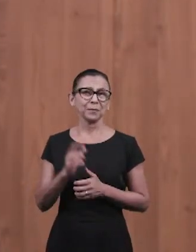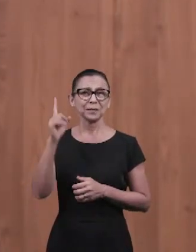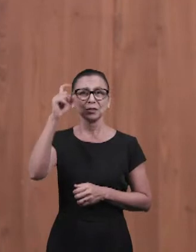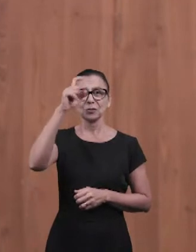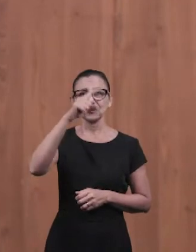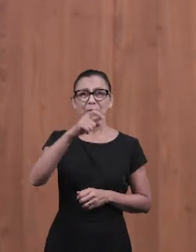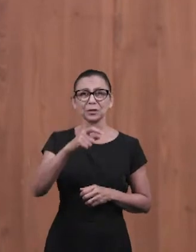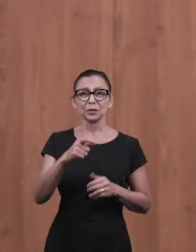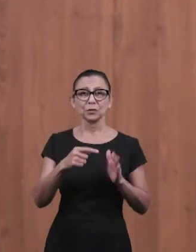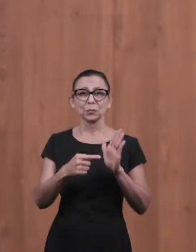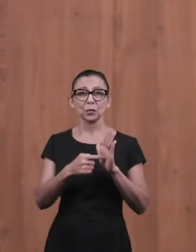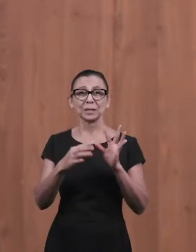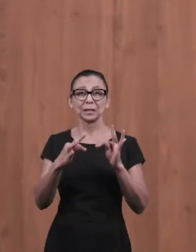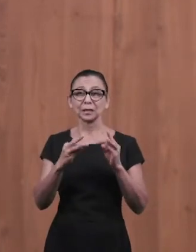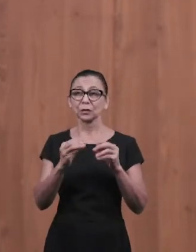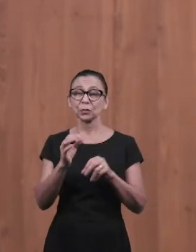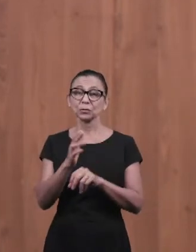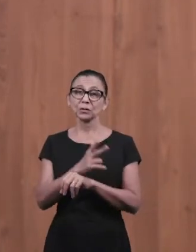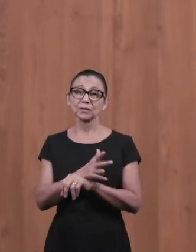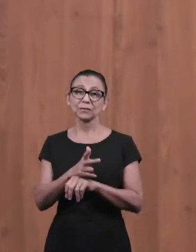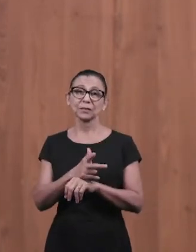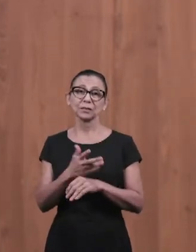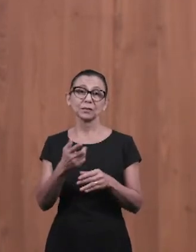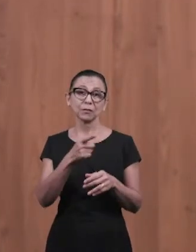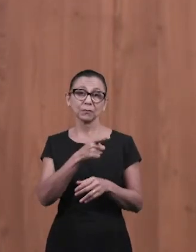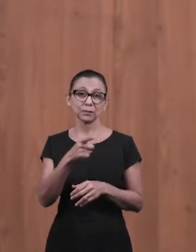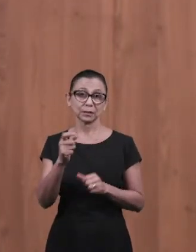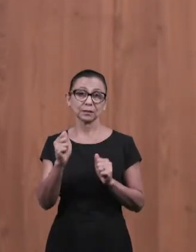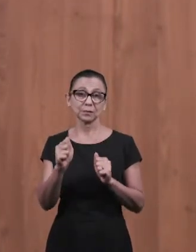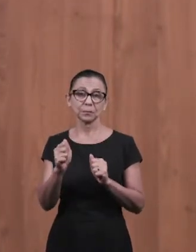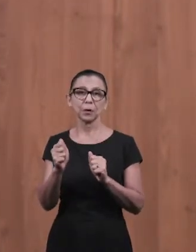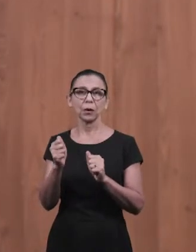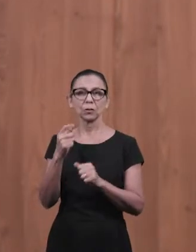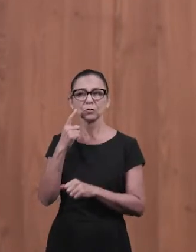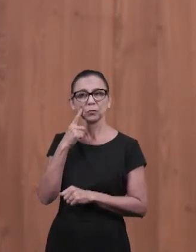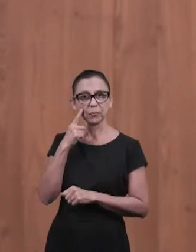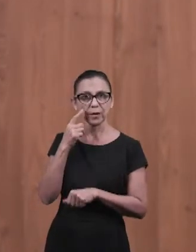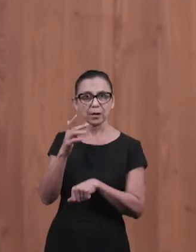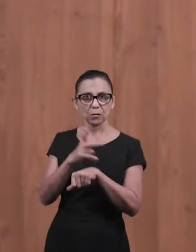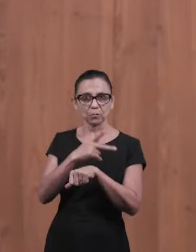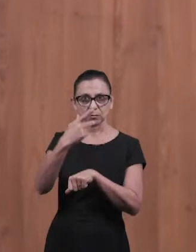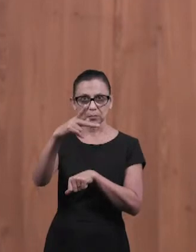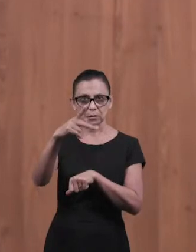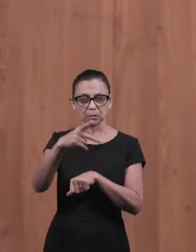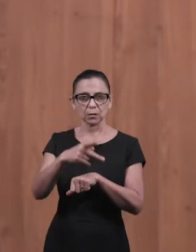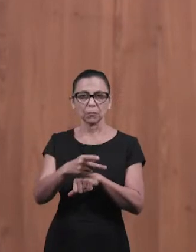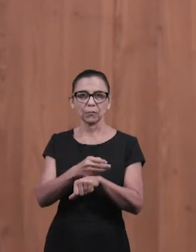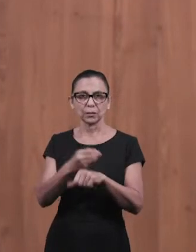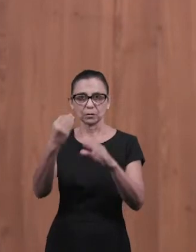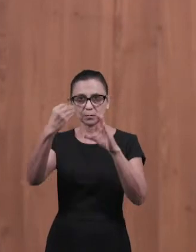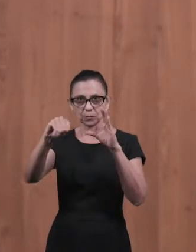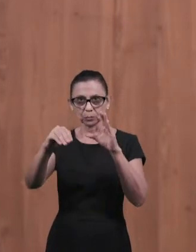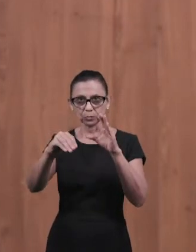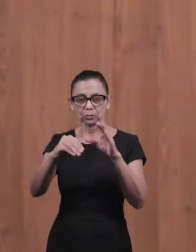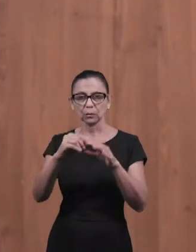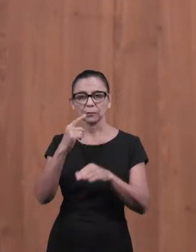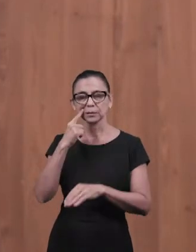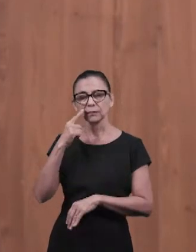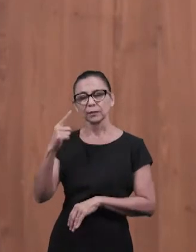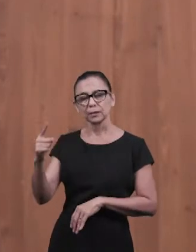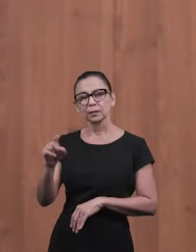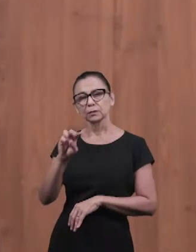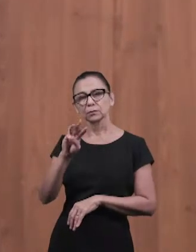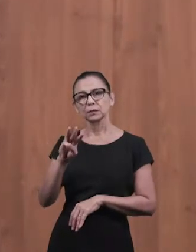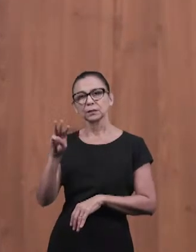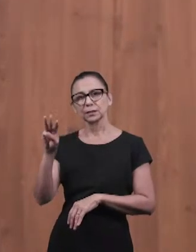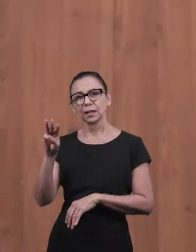possível transmitir todos os vídeos, os nossos irmãos podem ter acesso ao vídeo que enviou e que postou. Esse vídeo